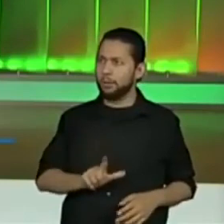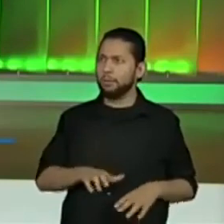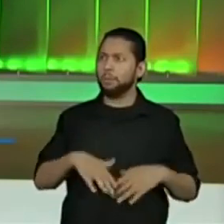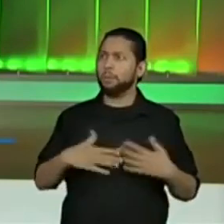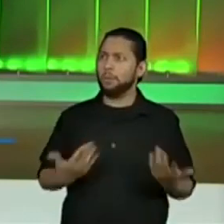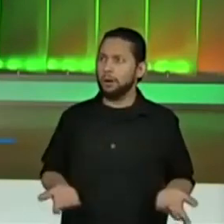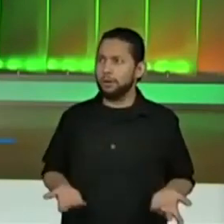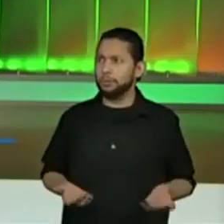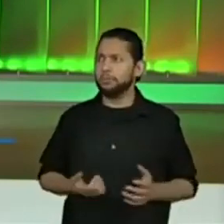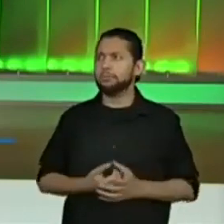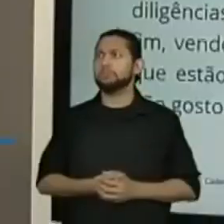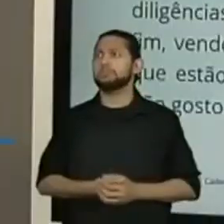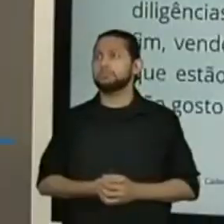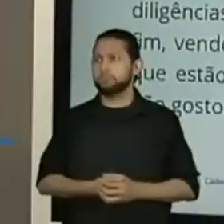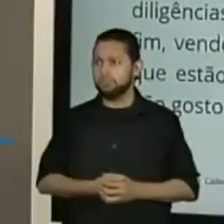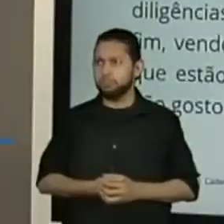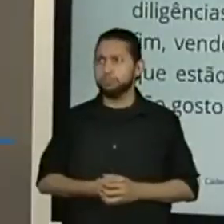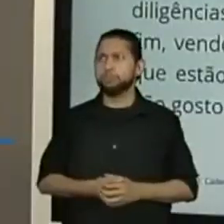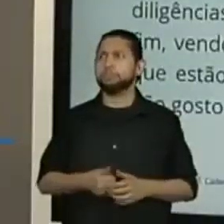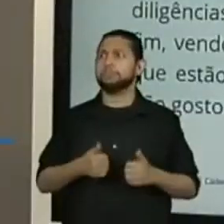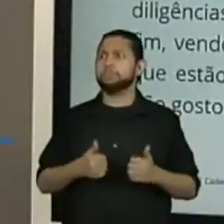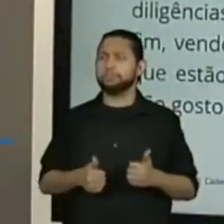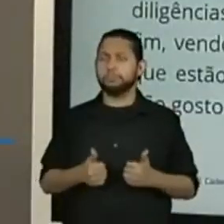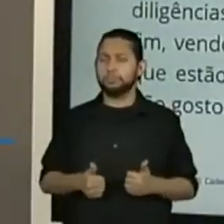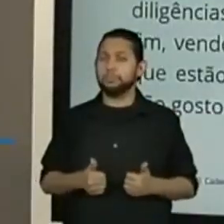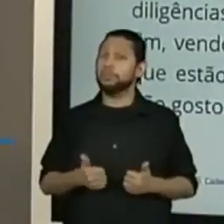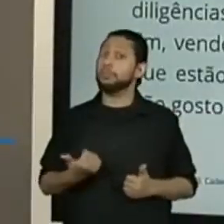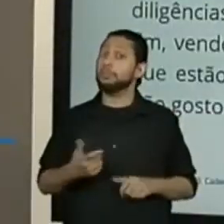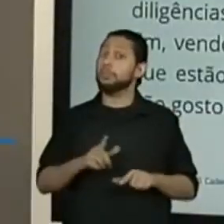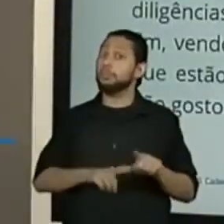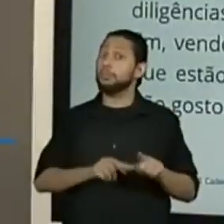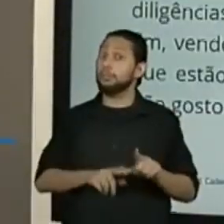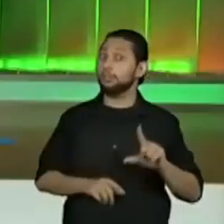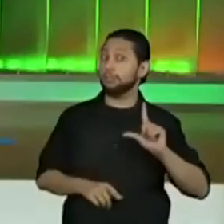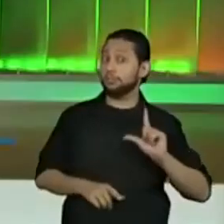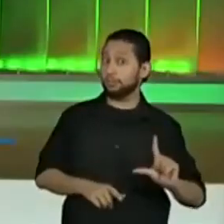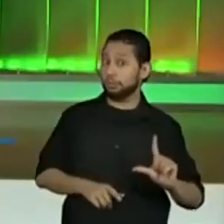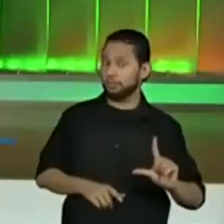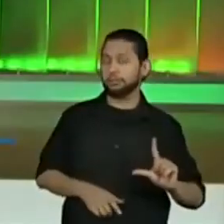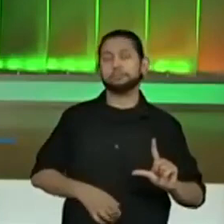estão vindo. Isso mesmo, animal termina com a letra L.